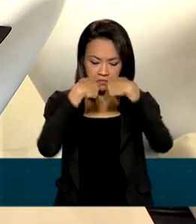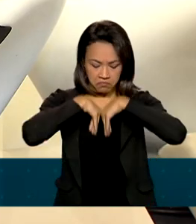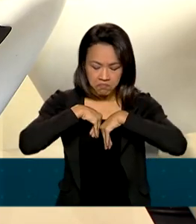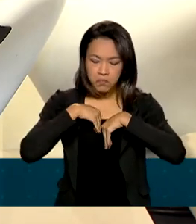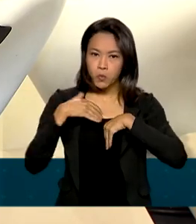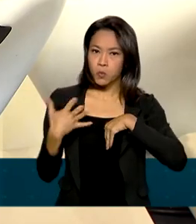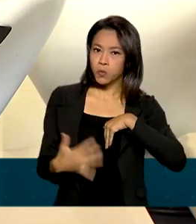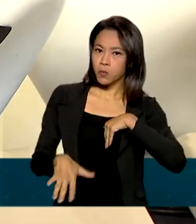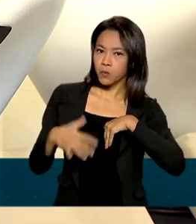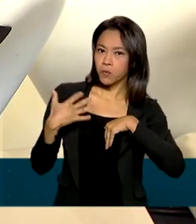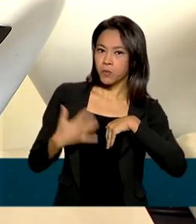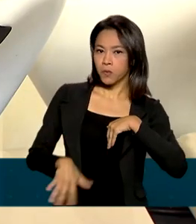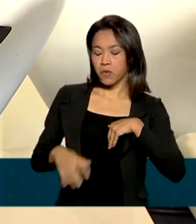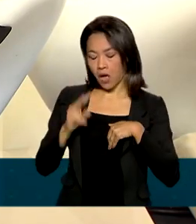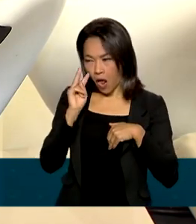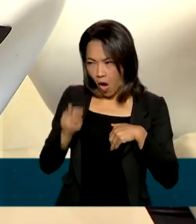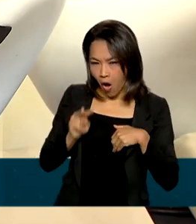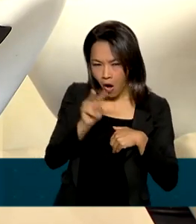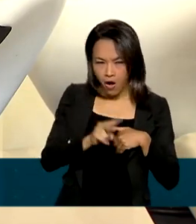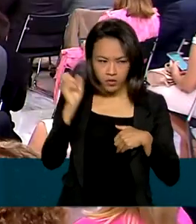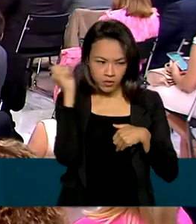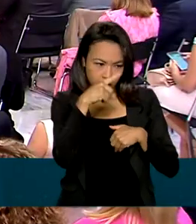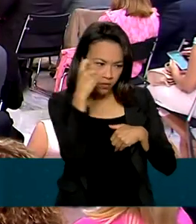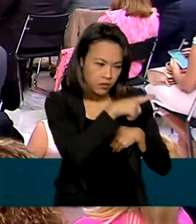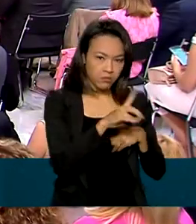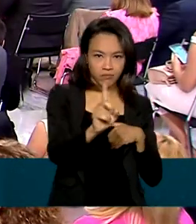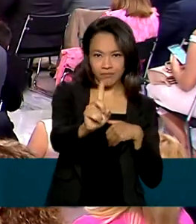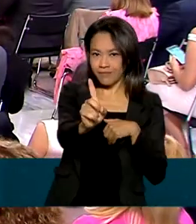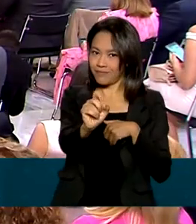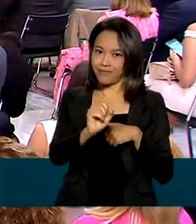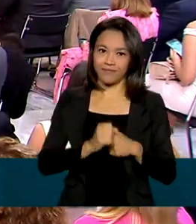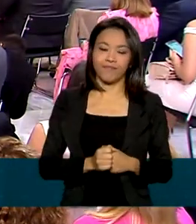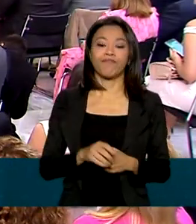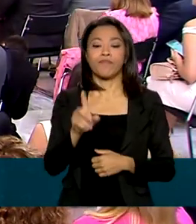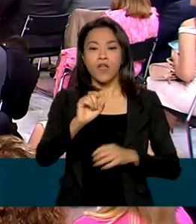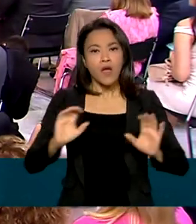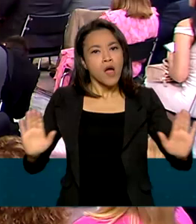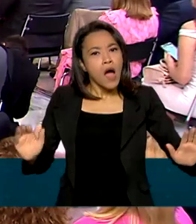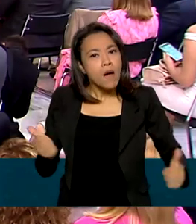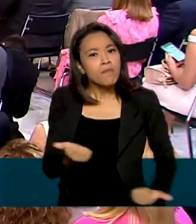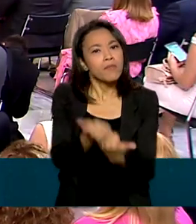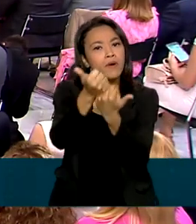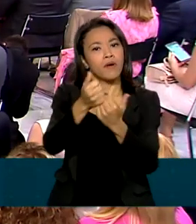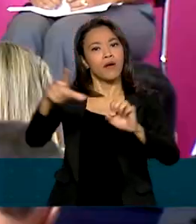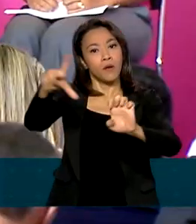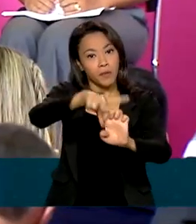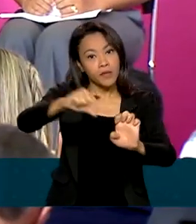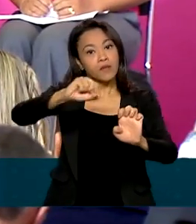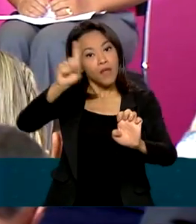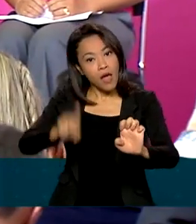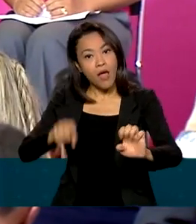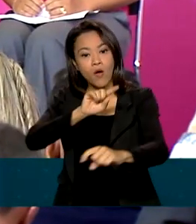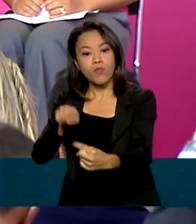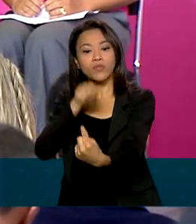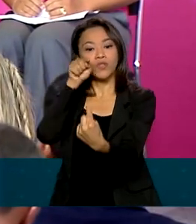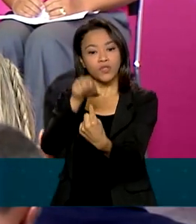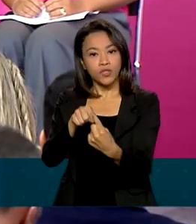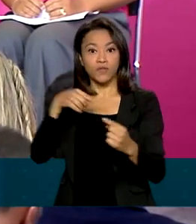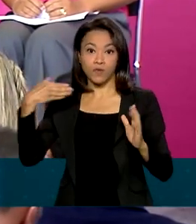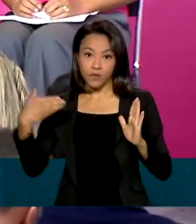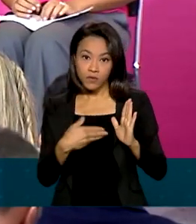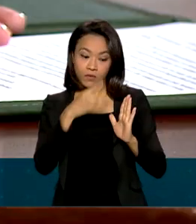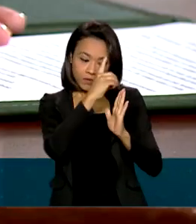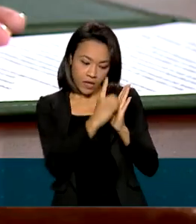ela não olha para as dificuldades. Fortalecer o empreendedorismo feminino é o objetivo de um dos decretos